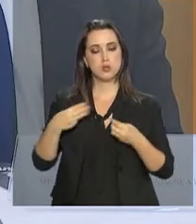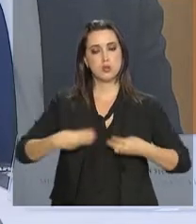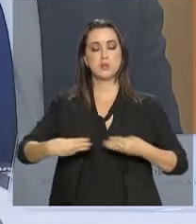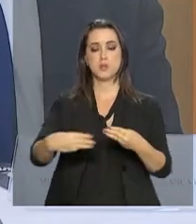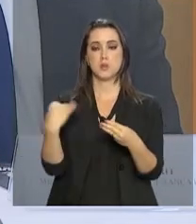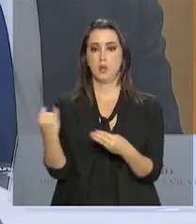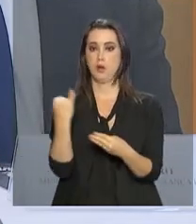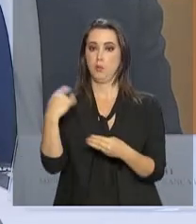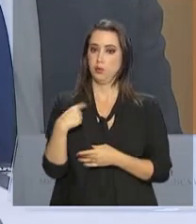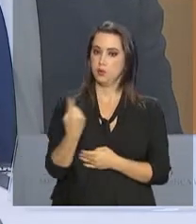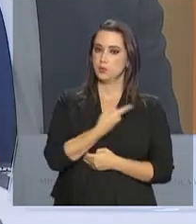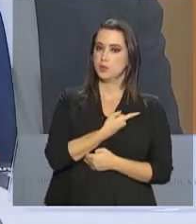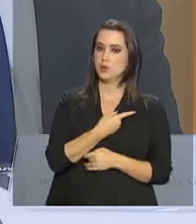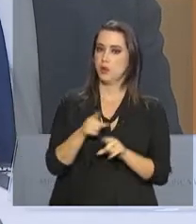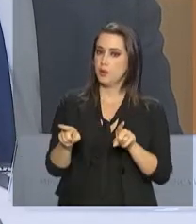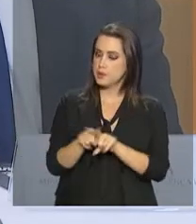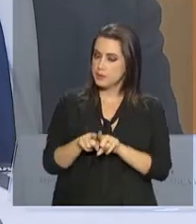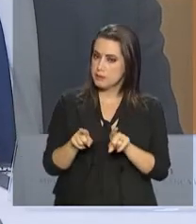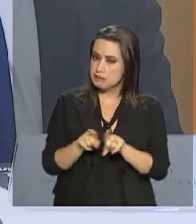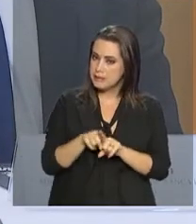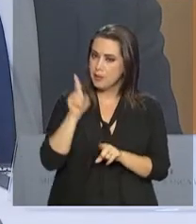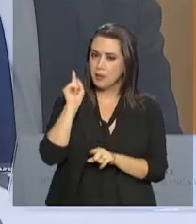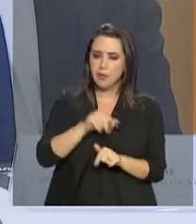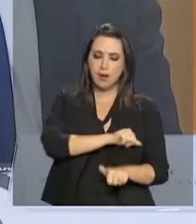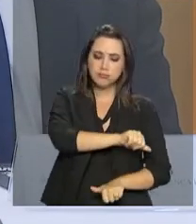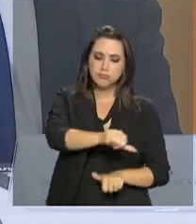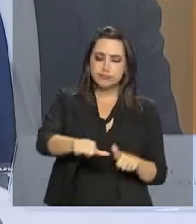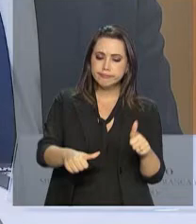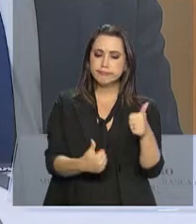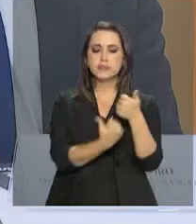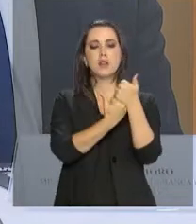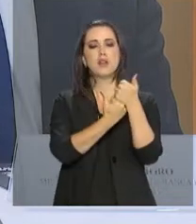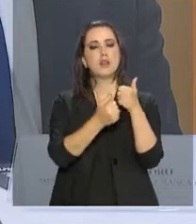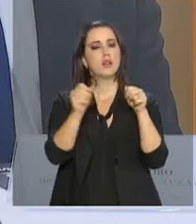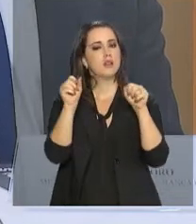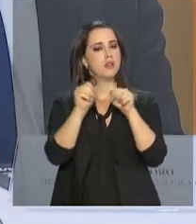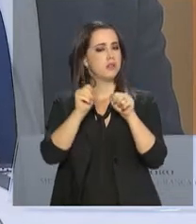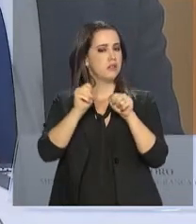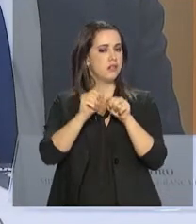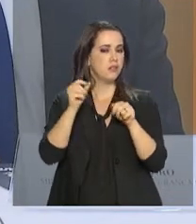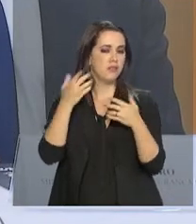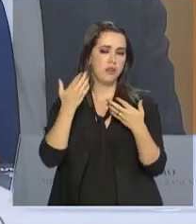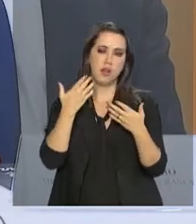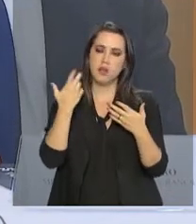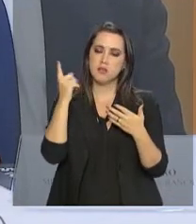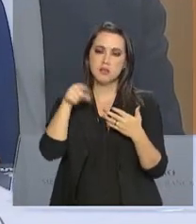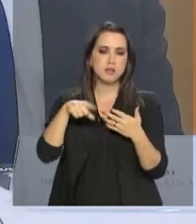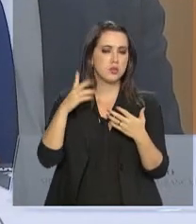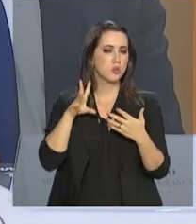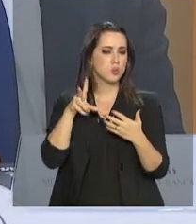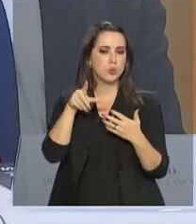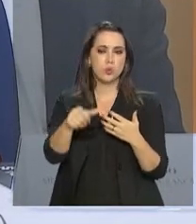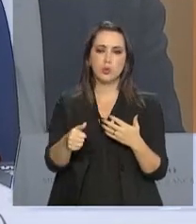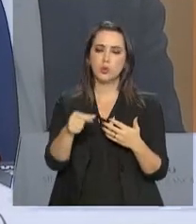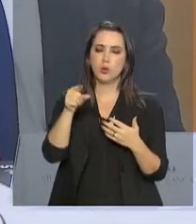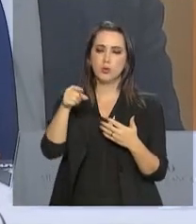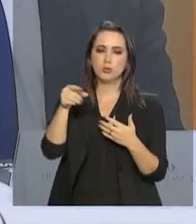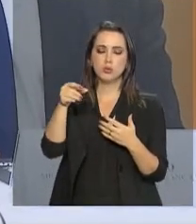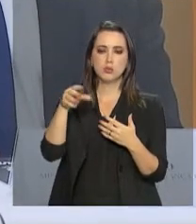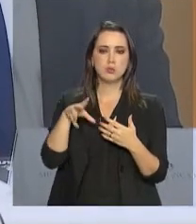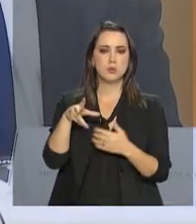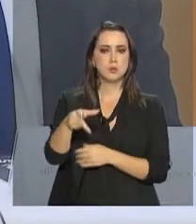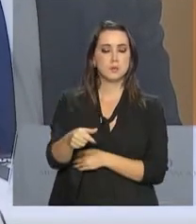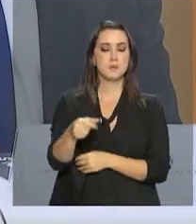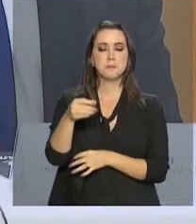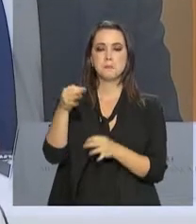E também o fato de que é uma transição que se fará de uma maneira extremamente, eu